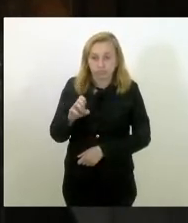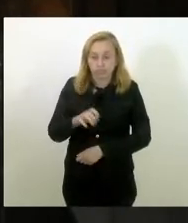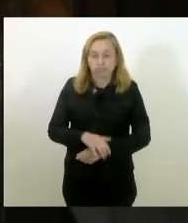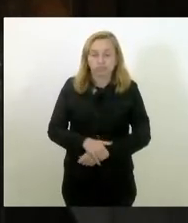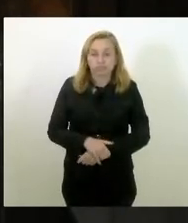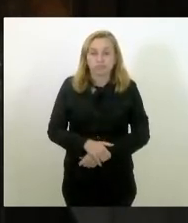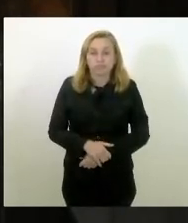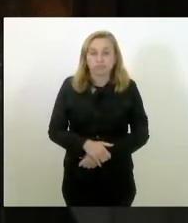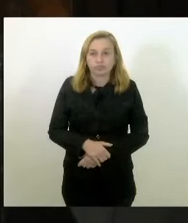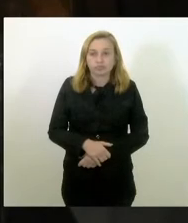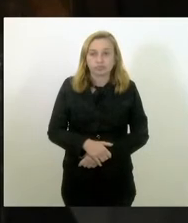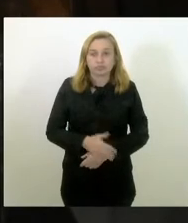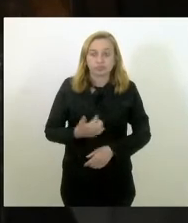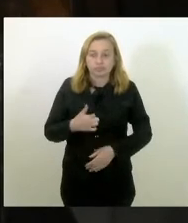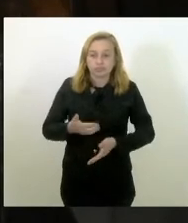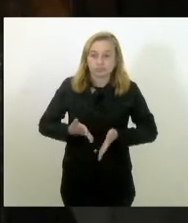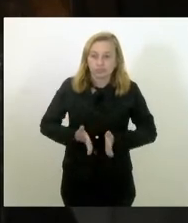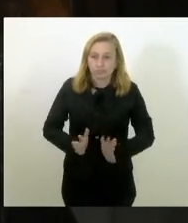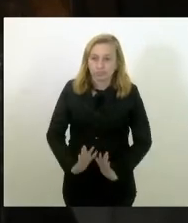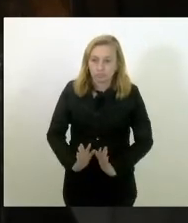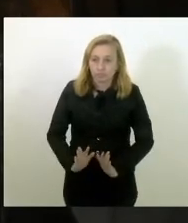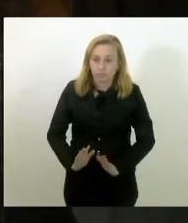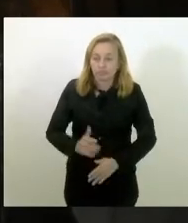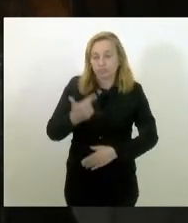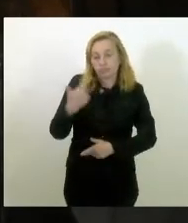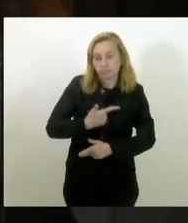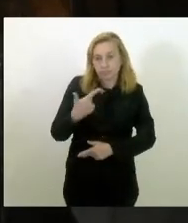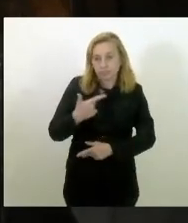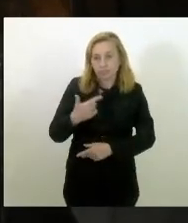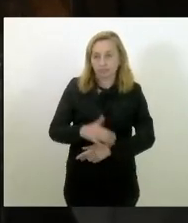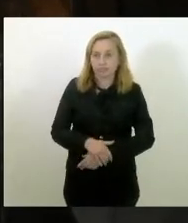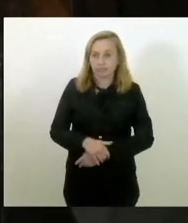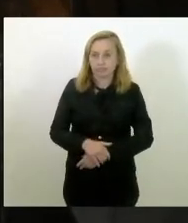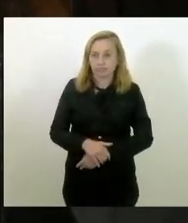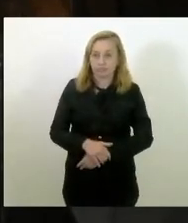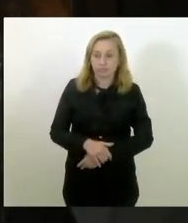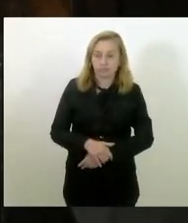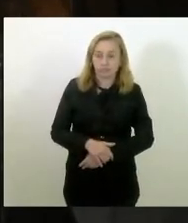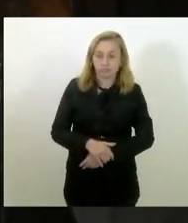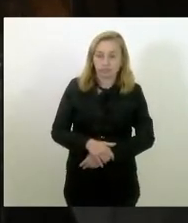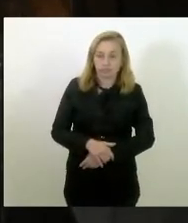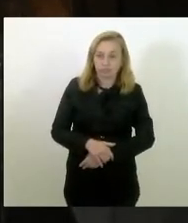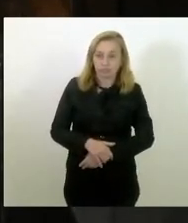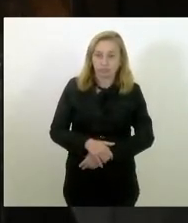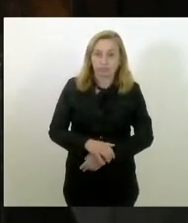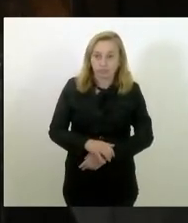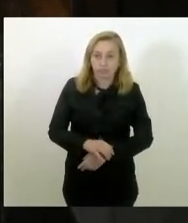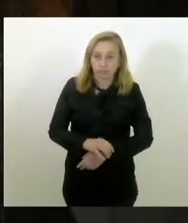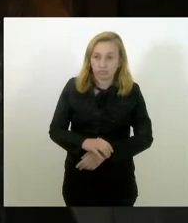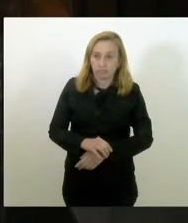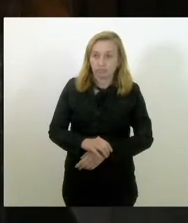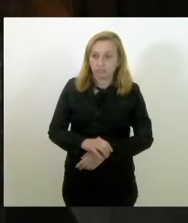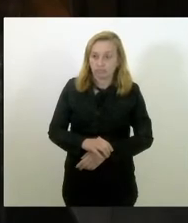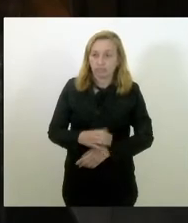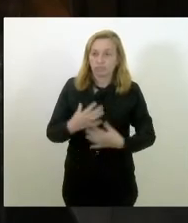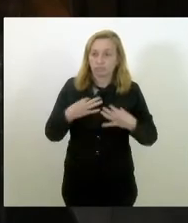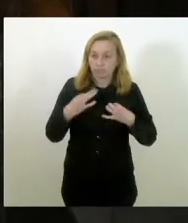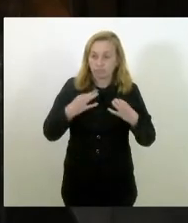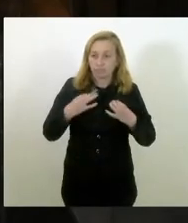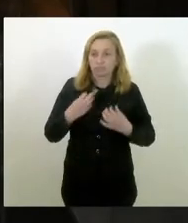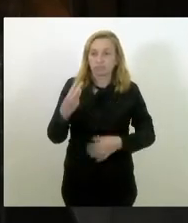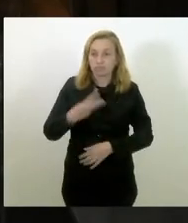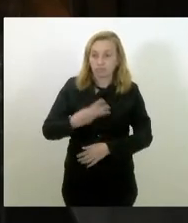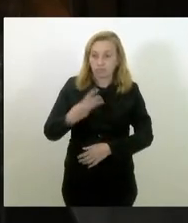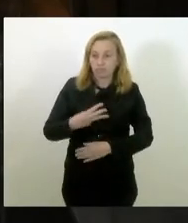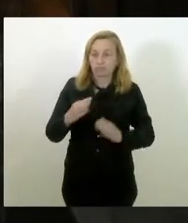nós nascemos, a segunda é a nossa idumentária, e a terceira é a